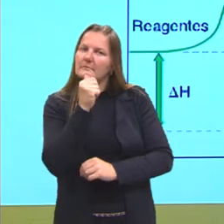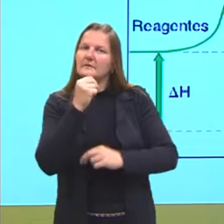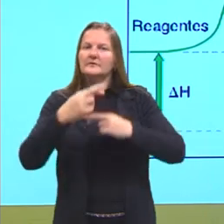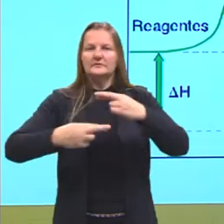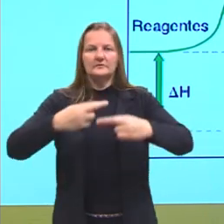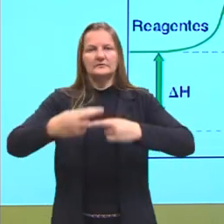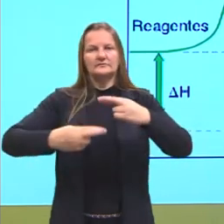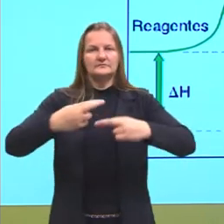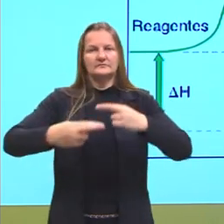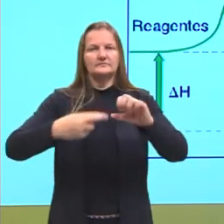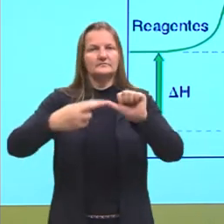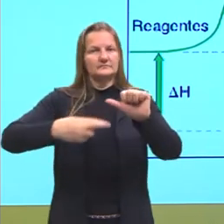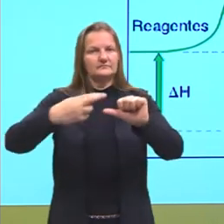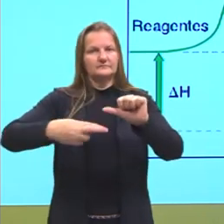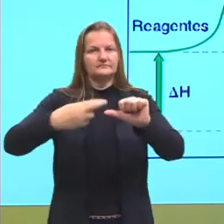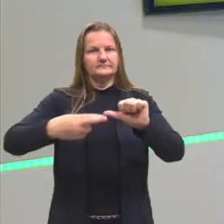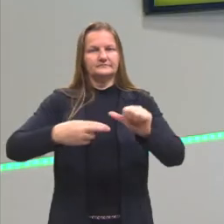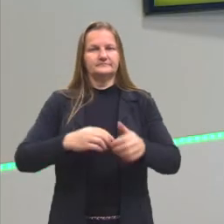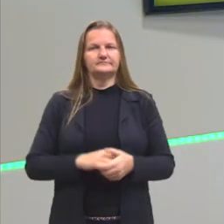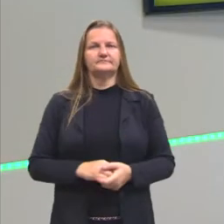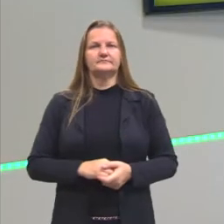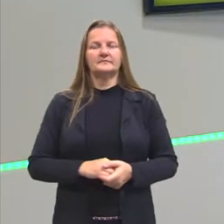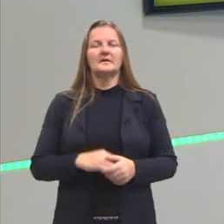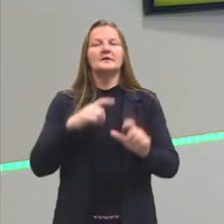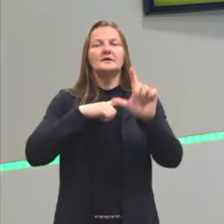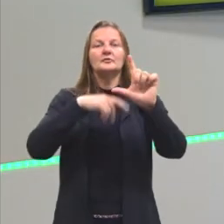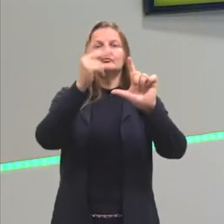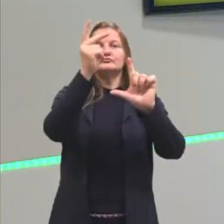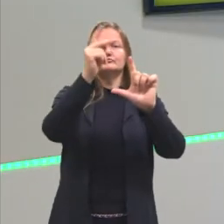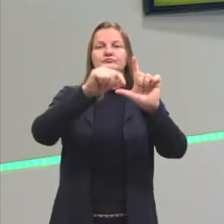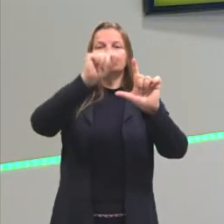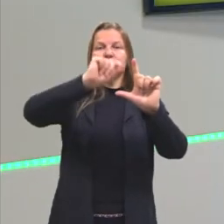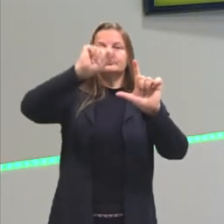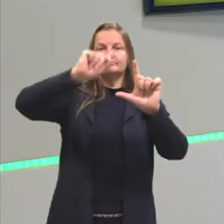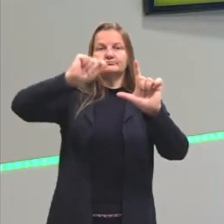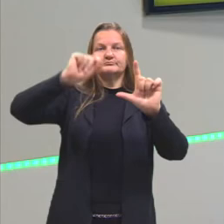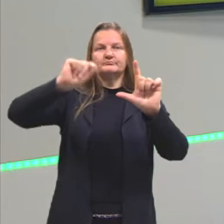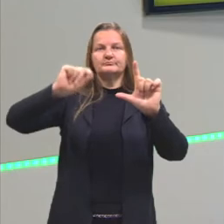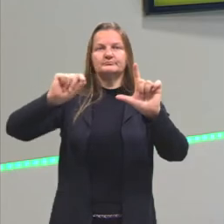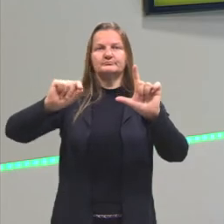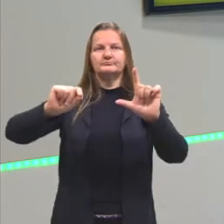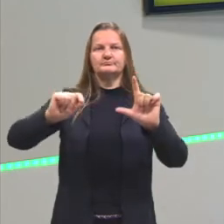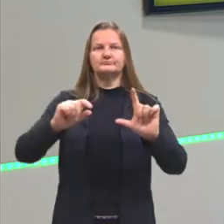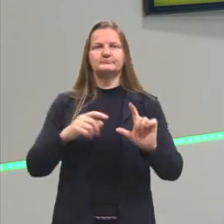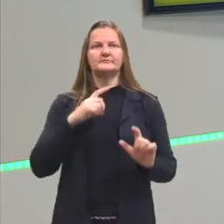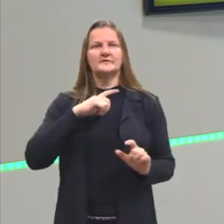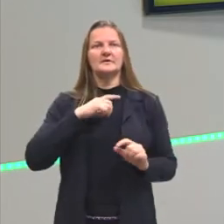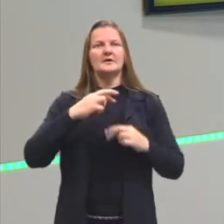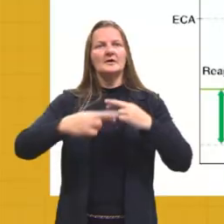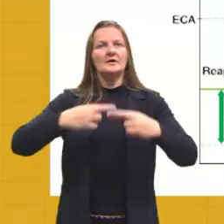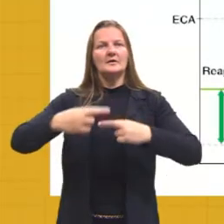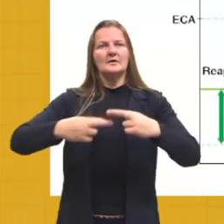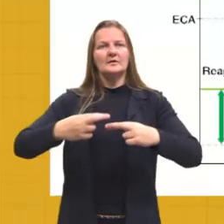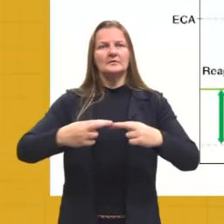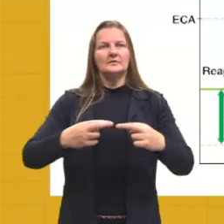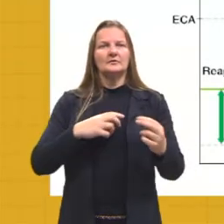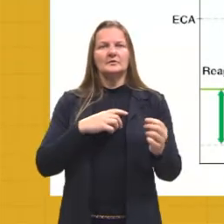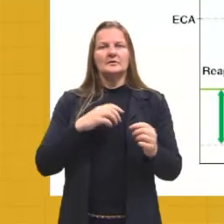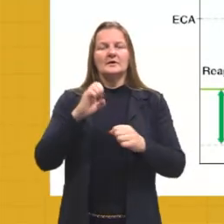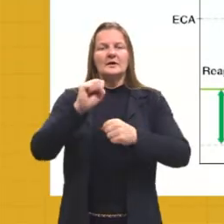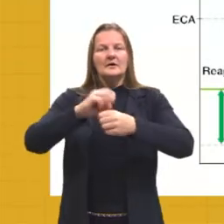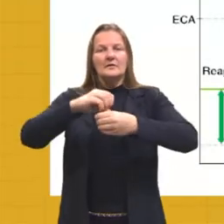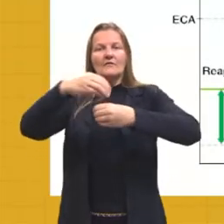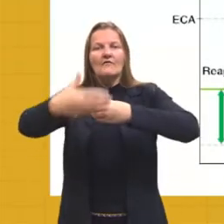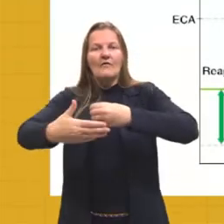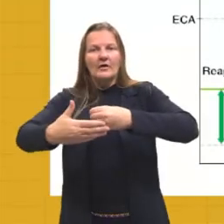reação química. Aqui tem dois gráficos. O que seria esses dois gráficos? Eu tenho um gráfico das reações exotérmicas